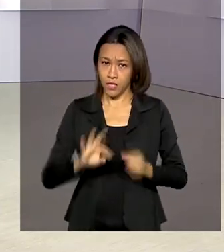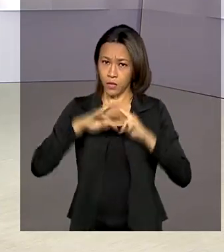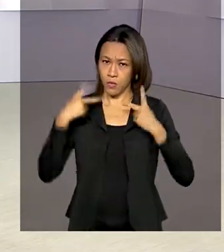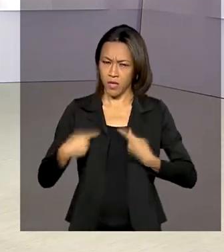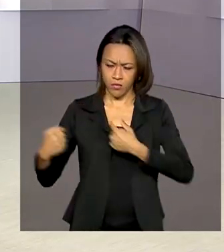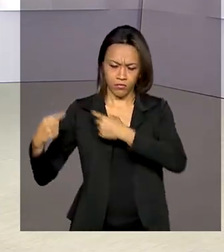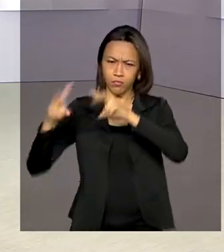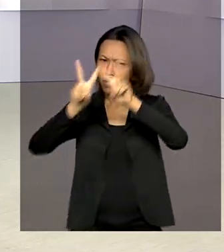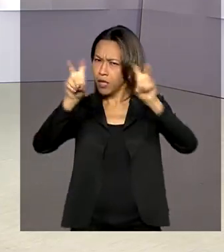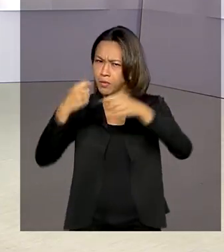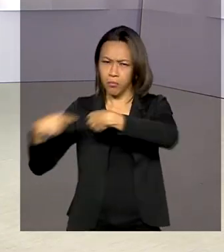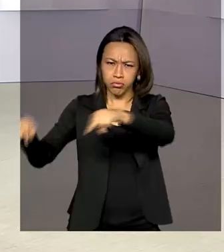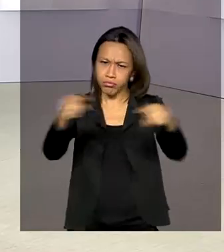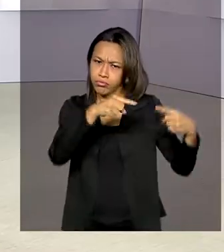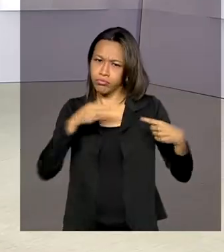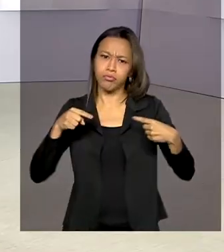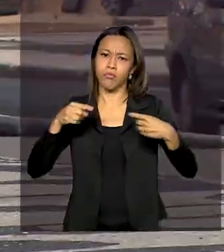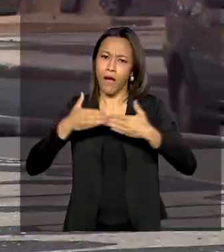avanços e desafios.